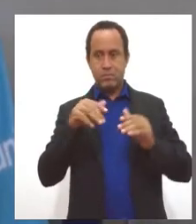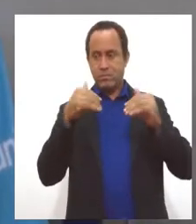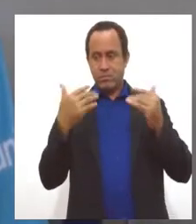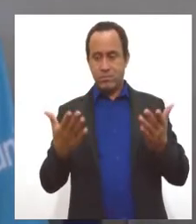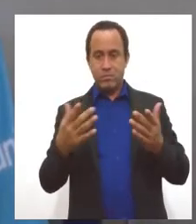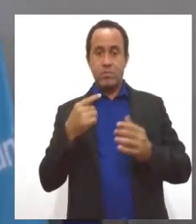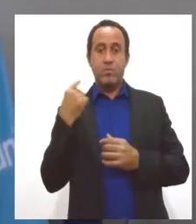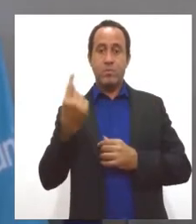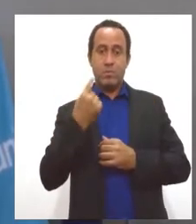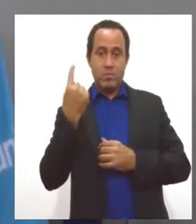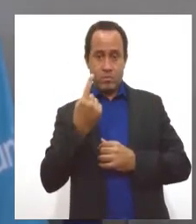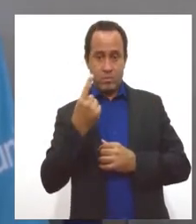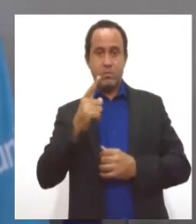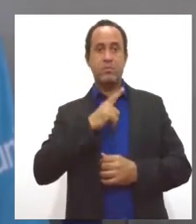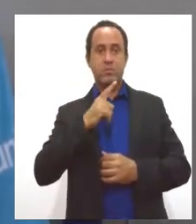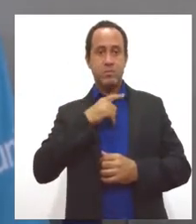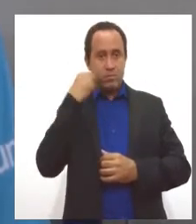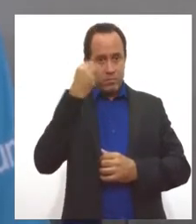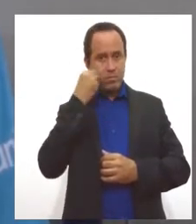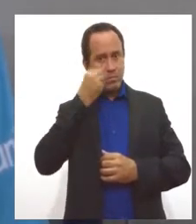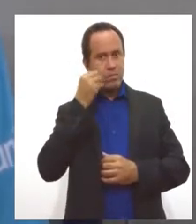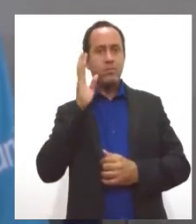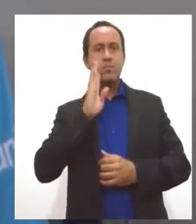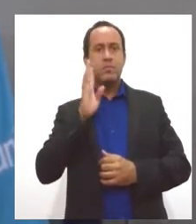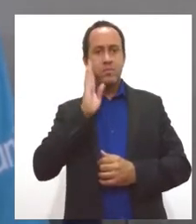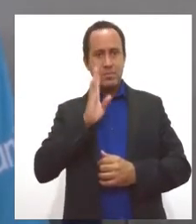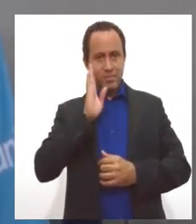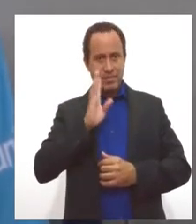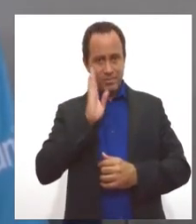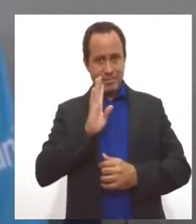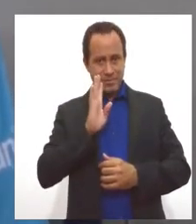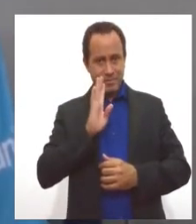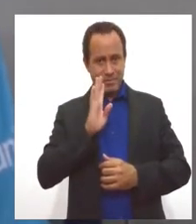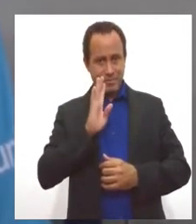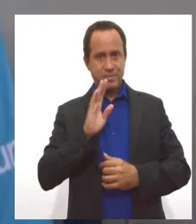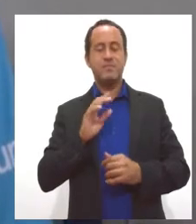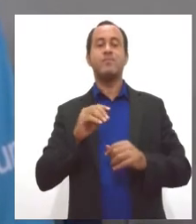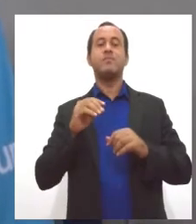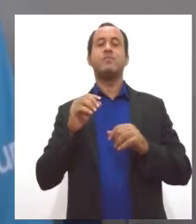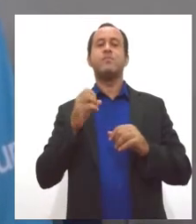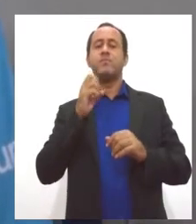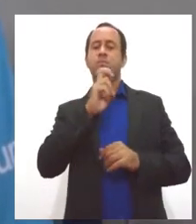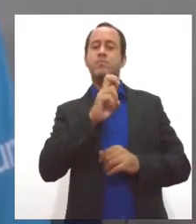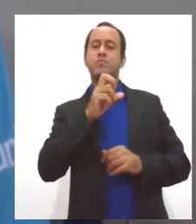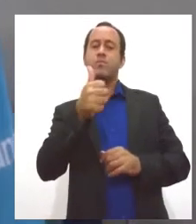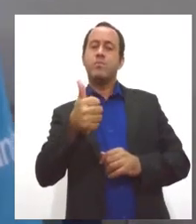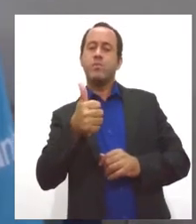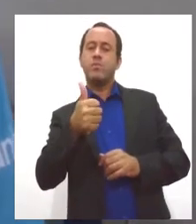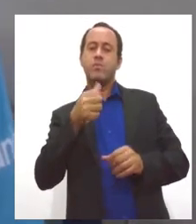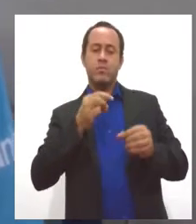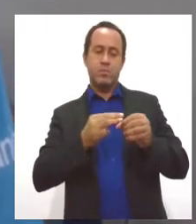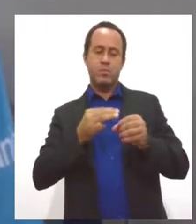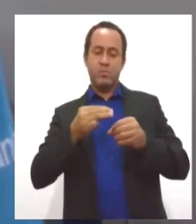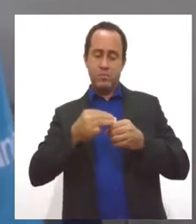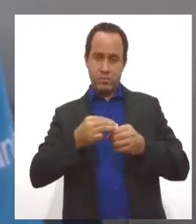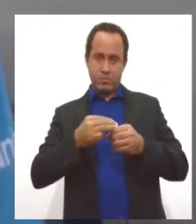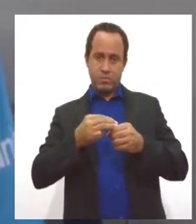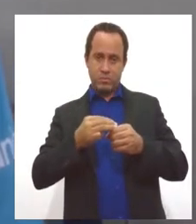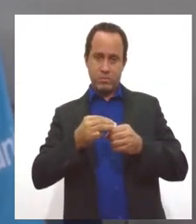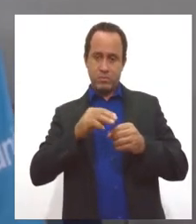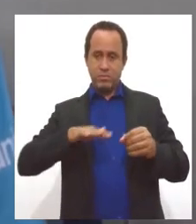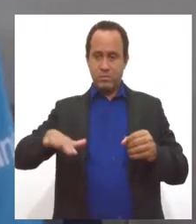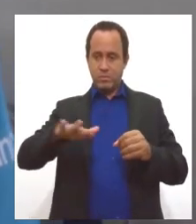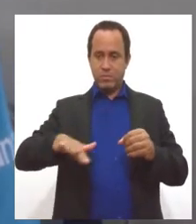gente tem experiências muito bacanas. Nessa edição foram 51 municípios da região do Semiário do